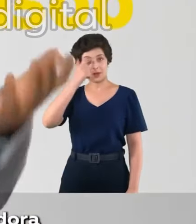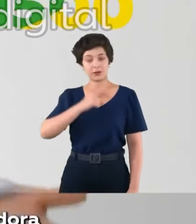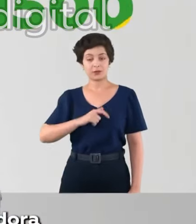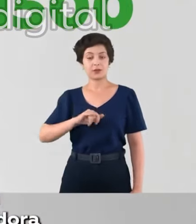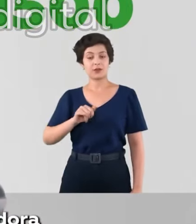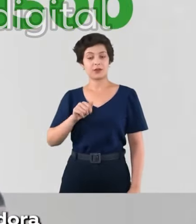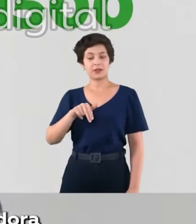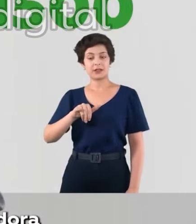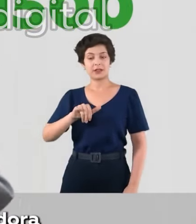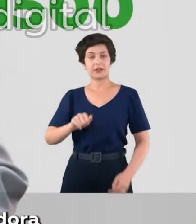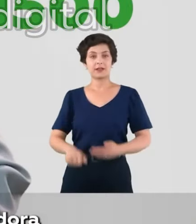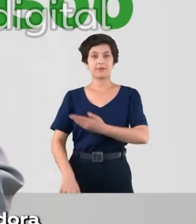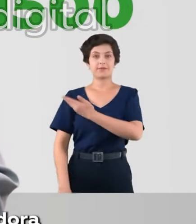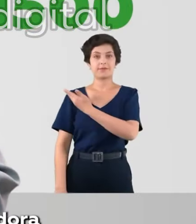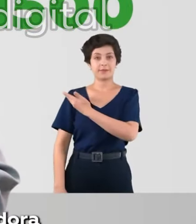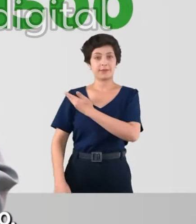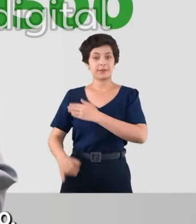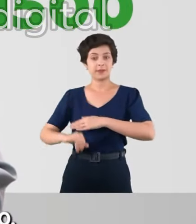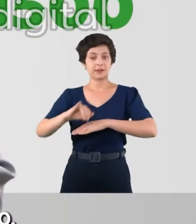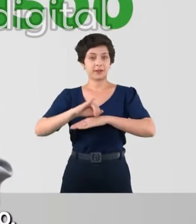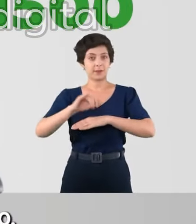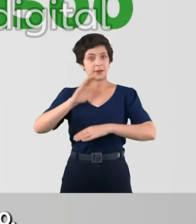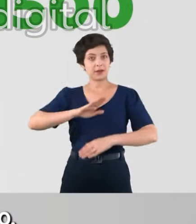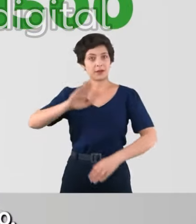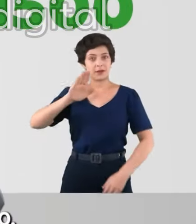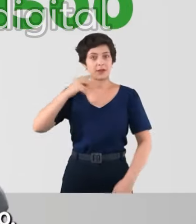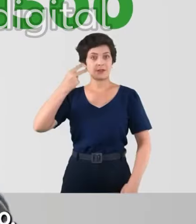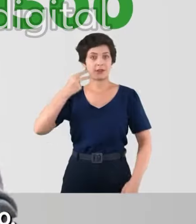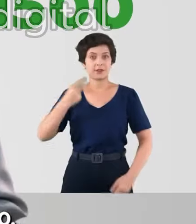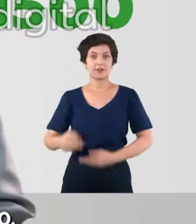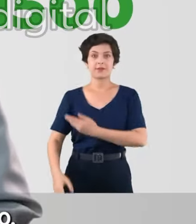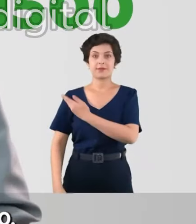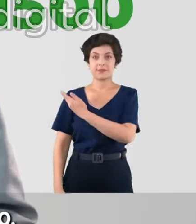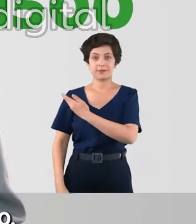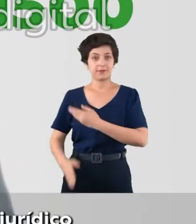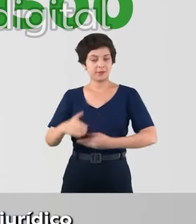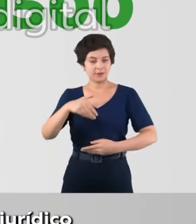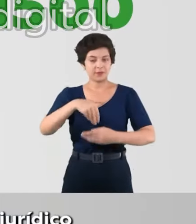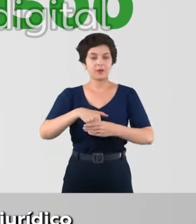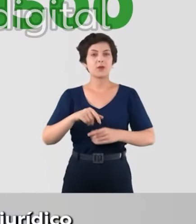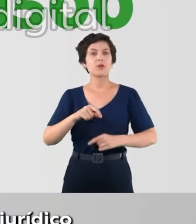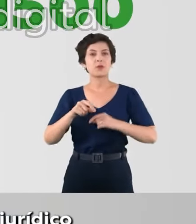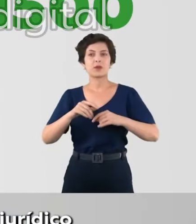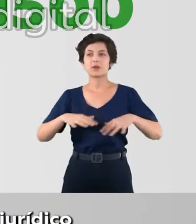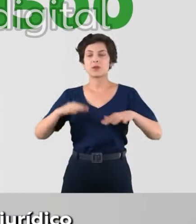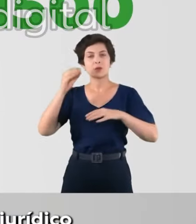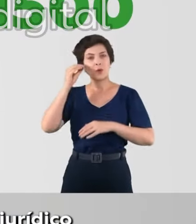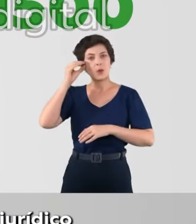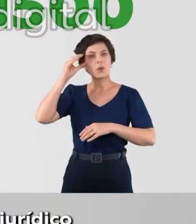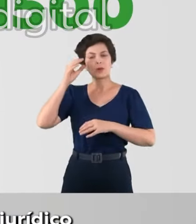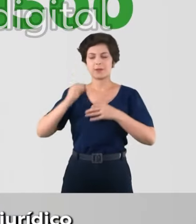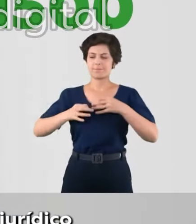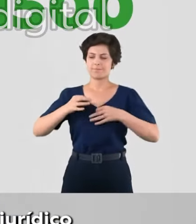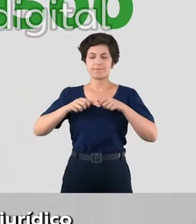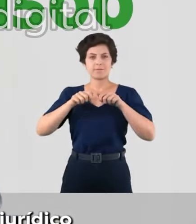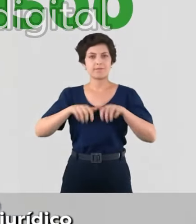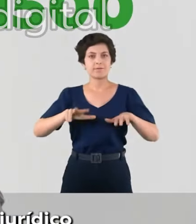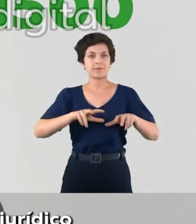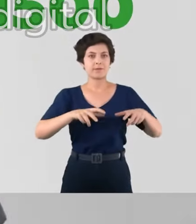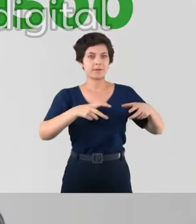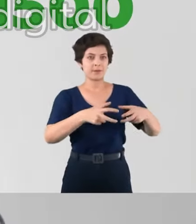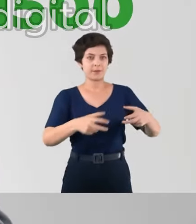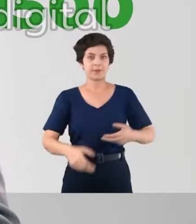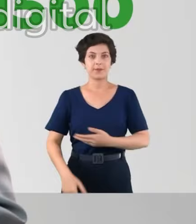Sou Janaína Pascoal, candidata a vereadora em São Paulo Capital. O número é 11-500. Peço o seu voto para levar todo o conhecimento